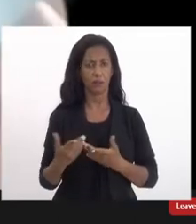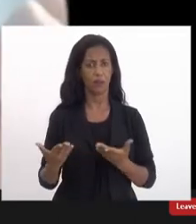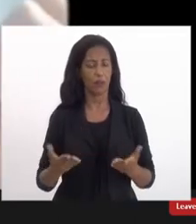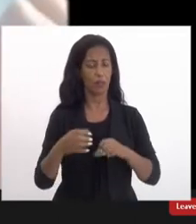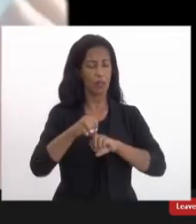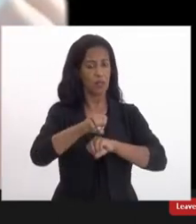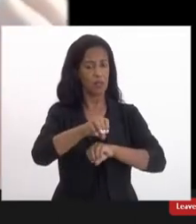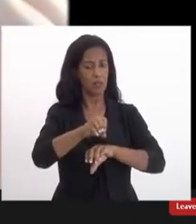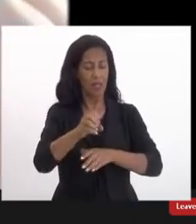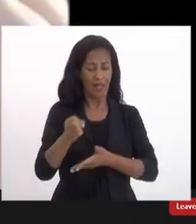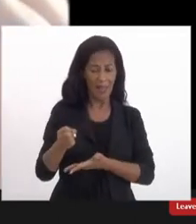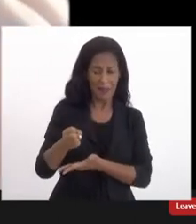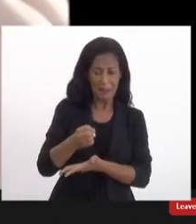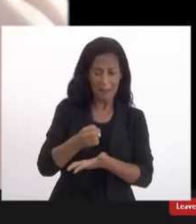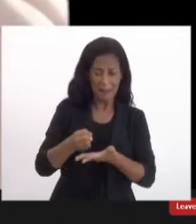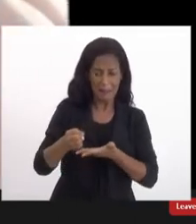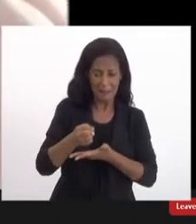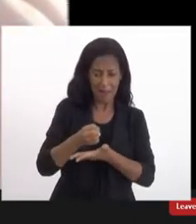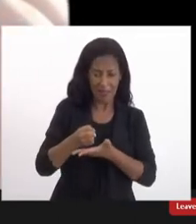educação é a base de tudo